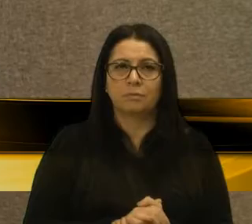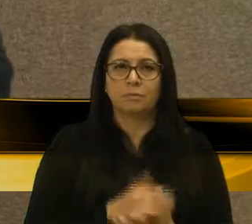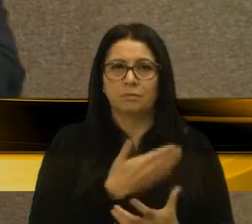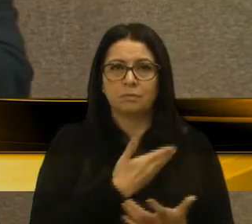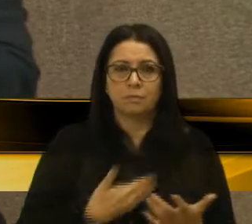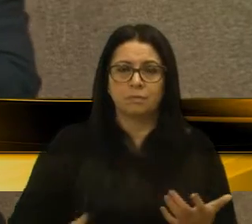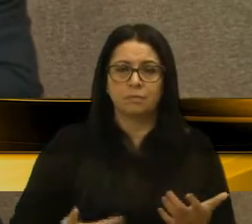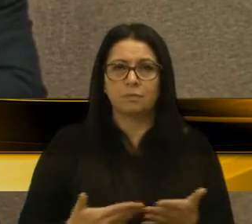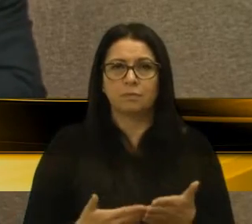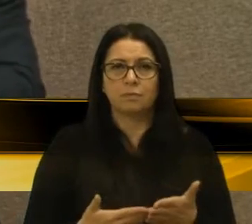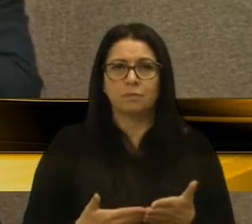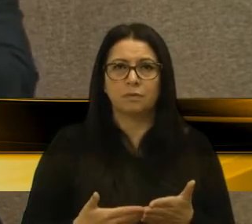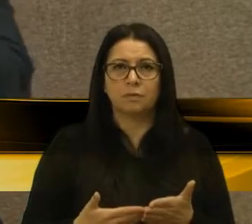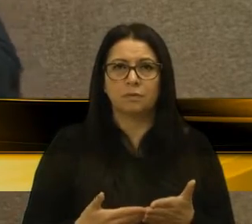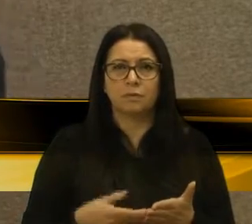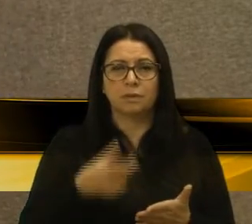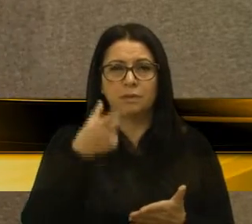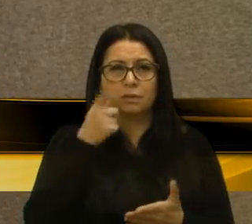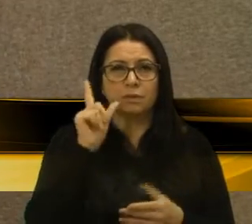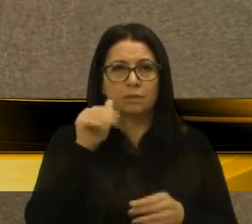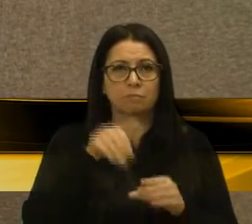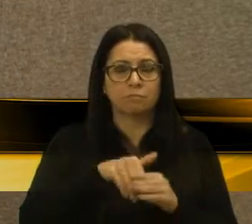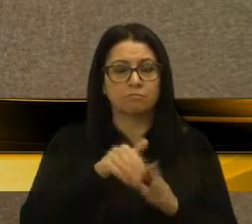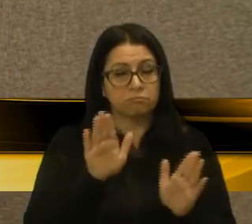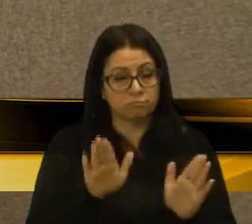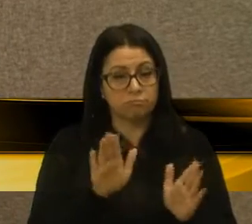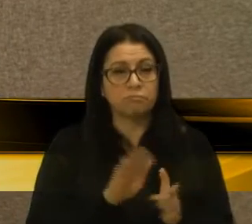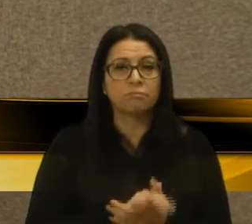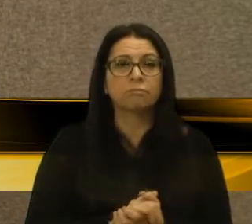governo, que foi o vencedor agora nas urnas.